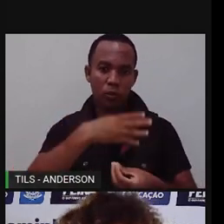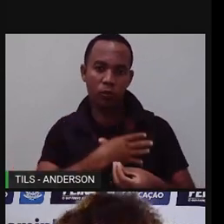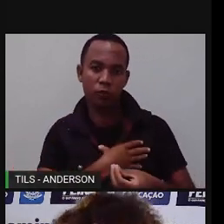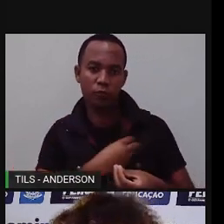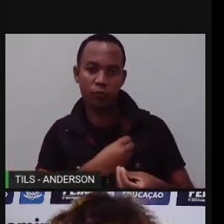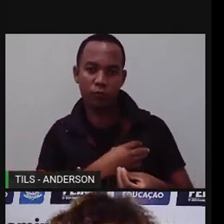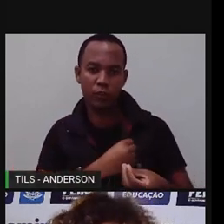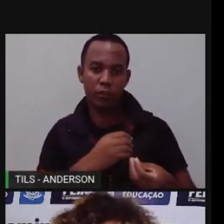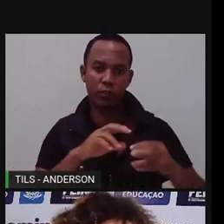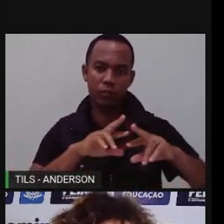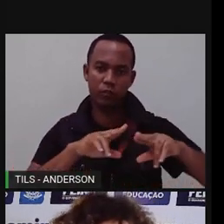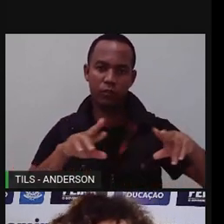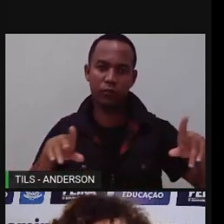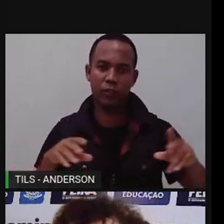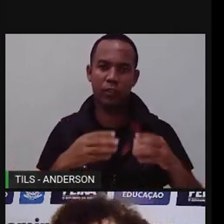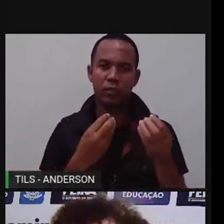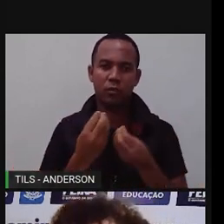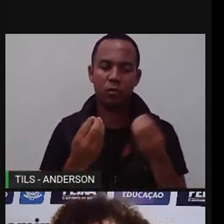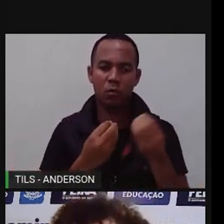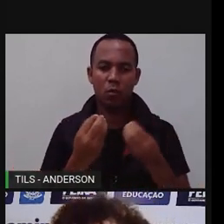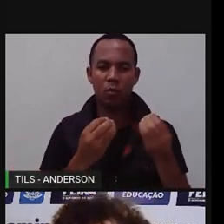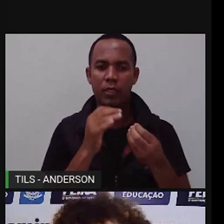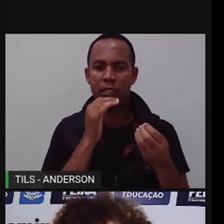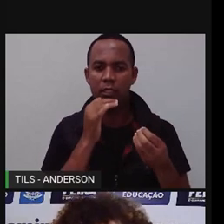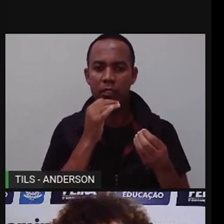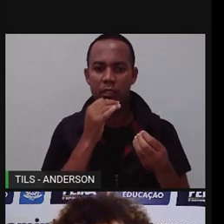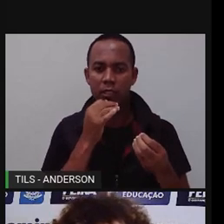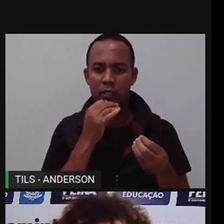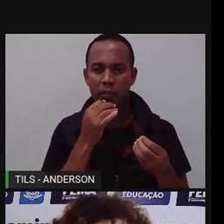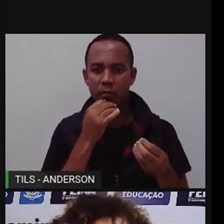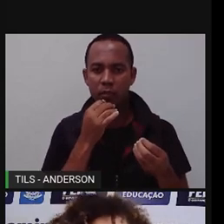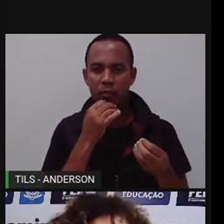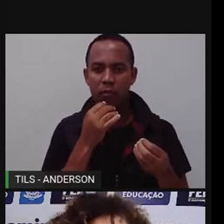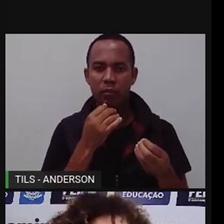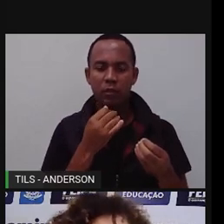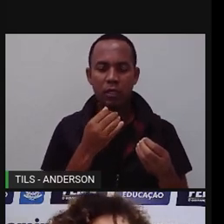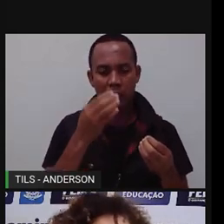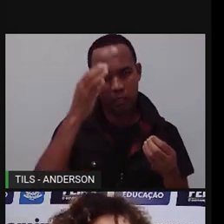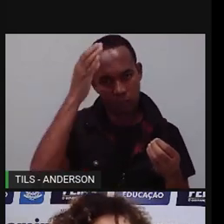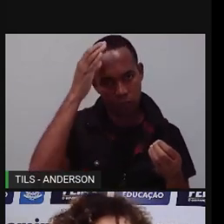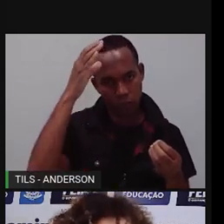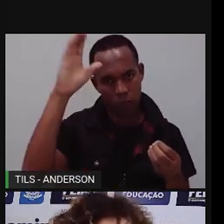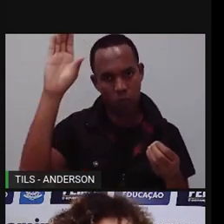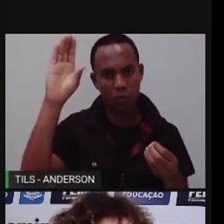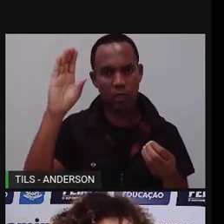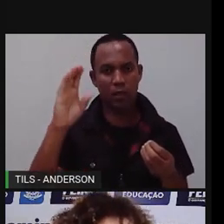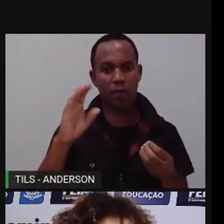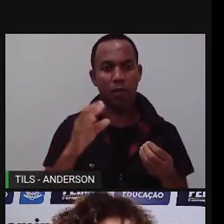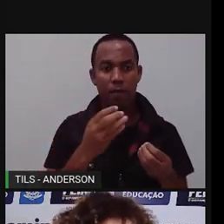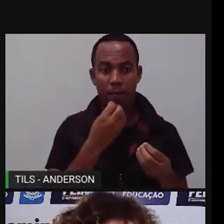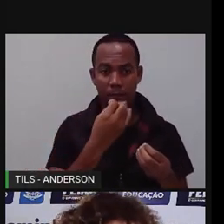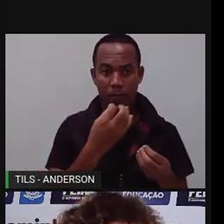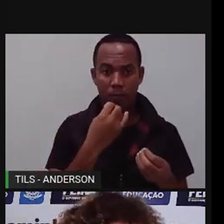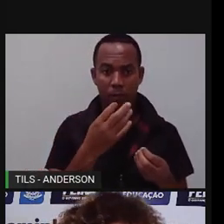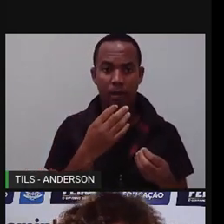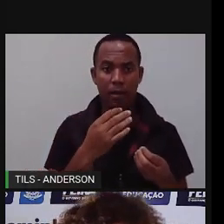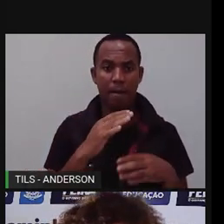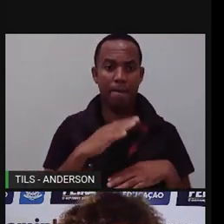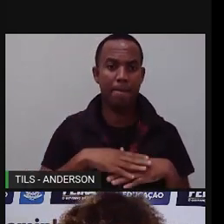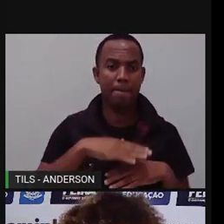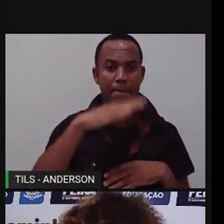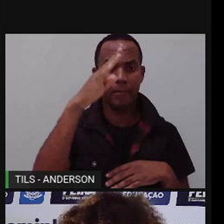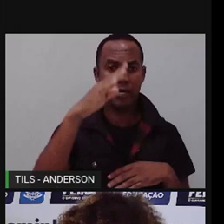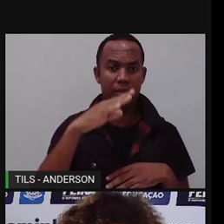mestiços, né? Dessa forma, a matriz africana da sociedade tem uma influência cultural que vai além do